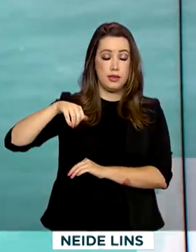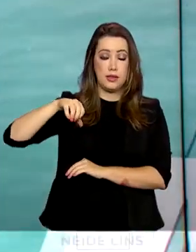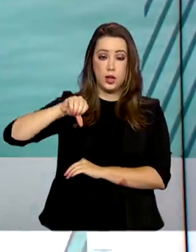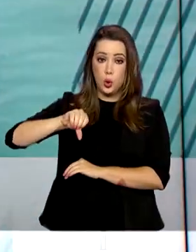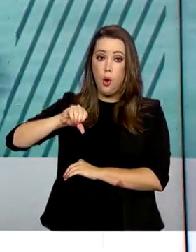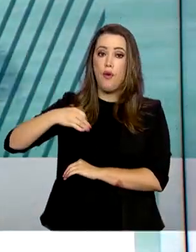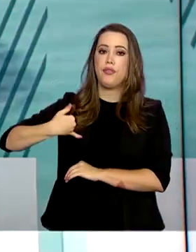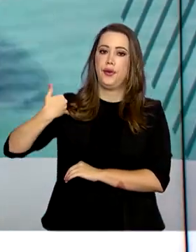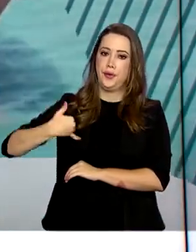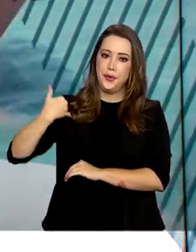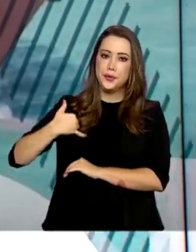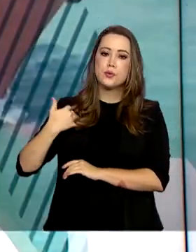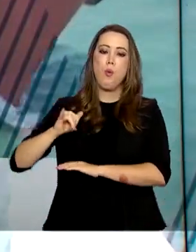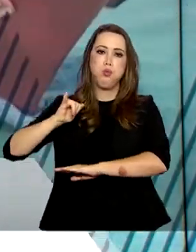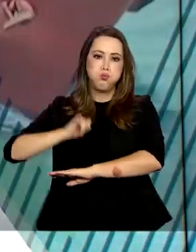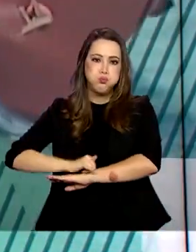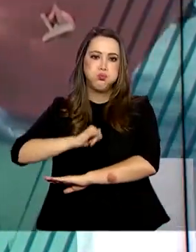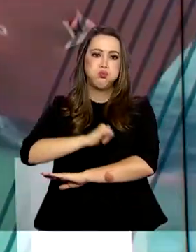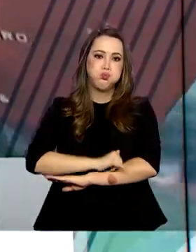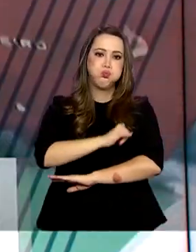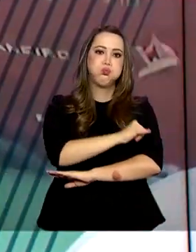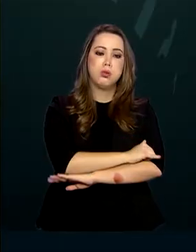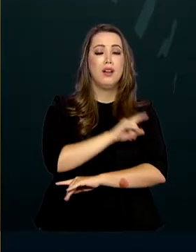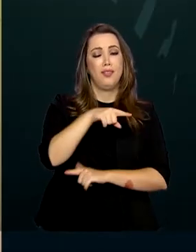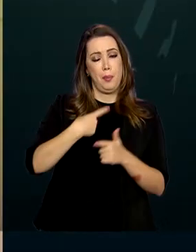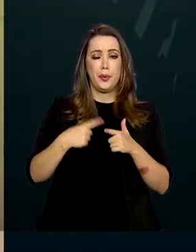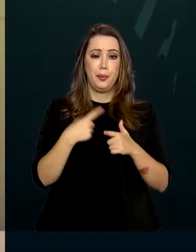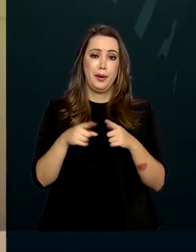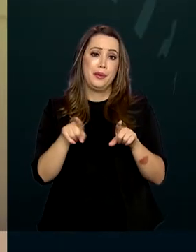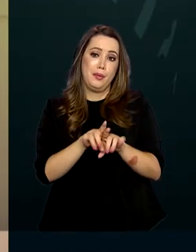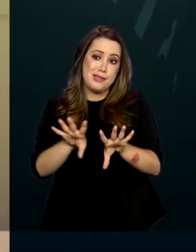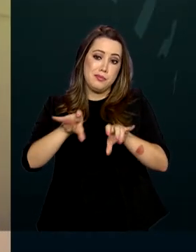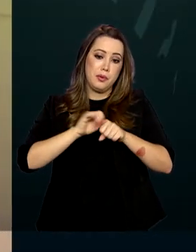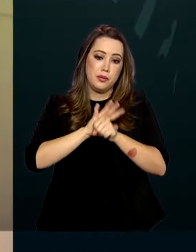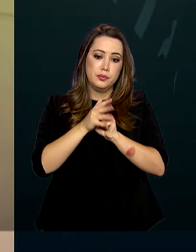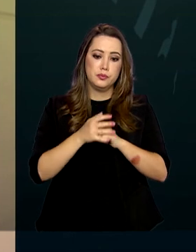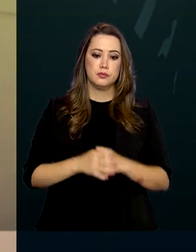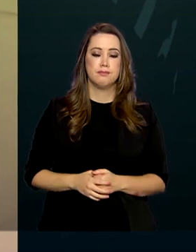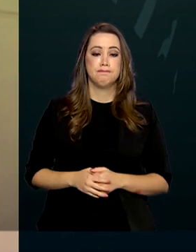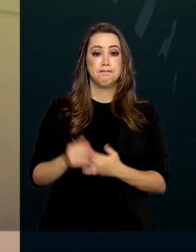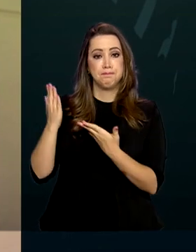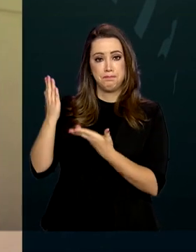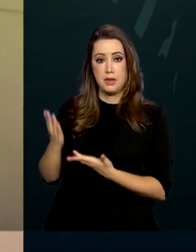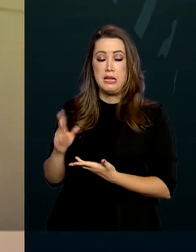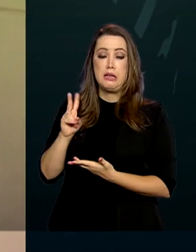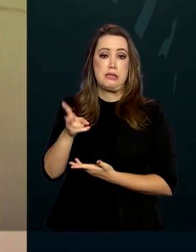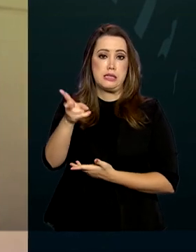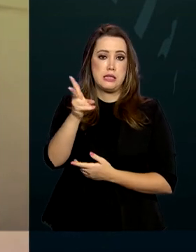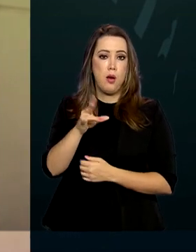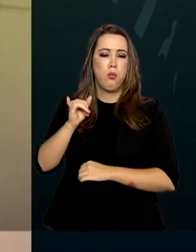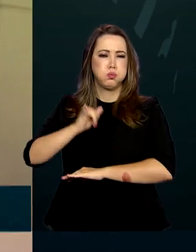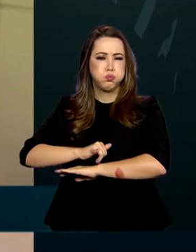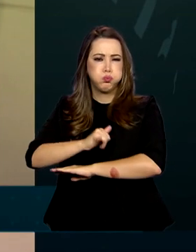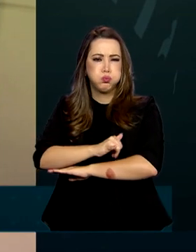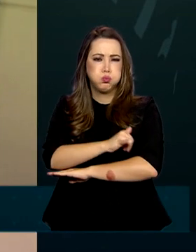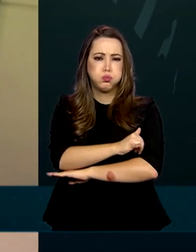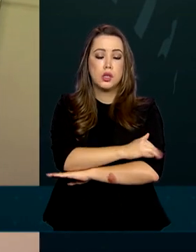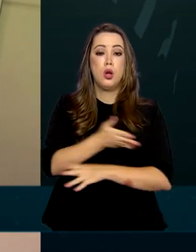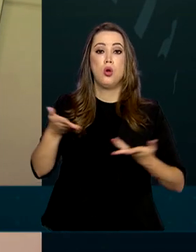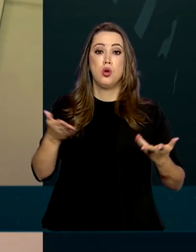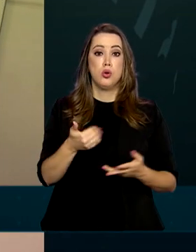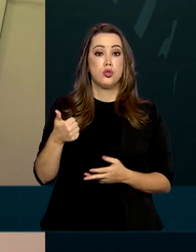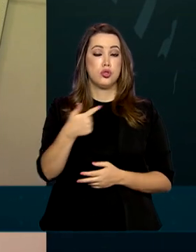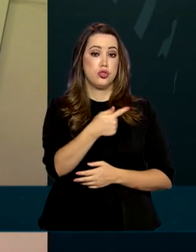risco para o agravamento da covid-dezenove. Karina sempre esteve acima do peso. Hoje, aos dezessete